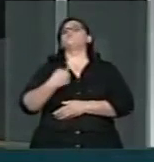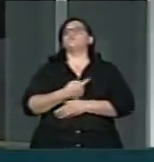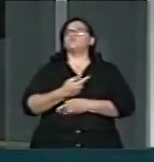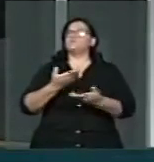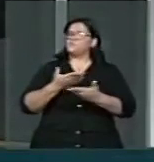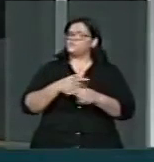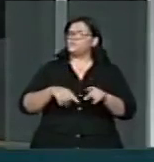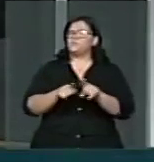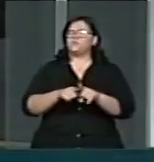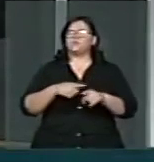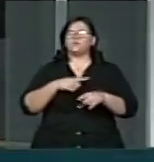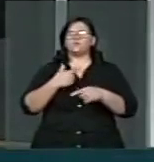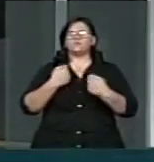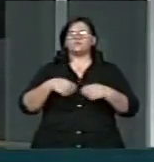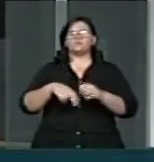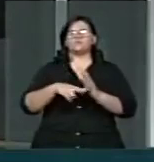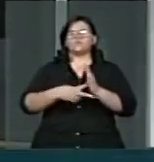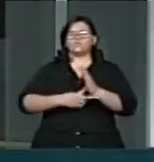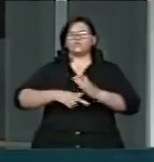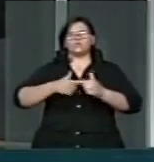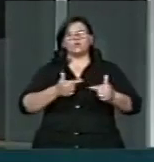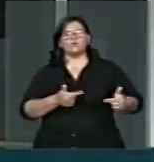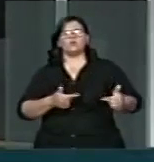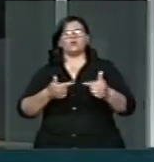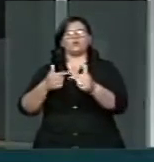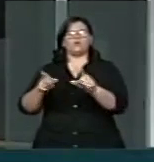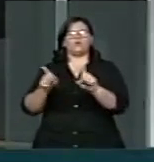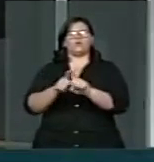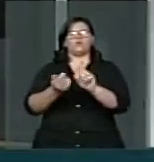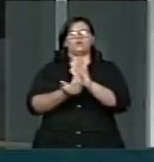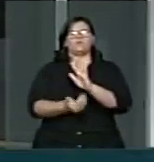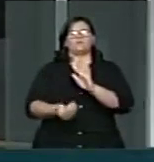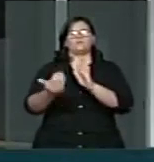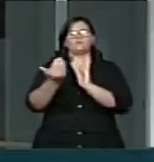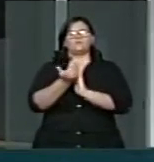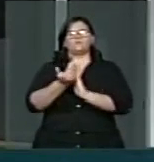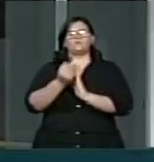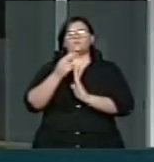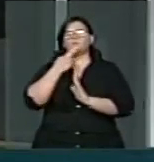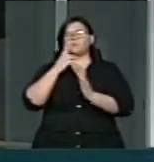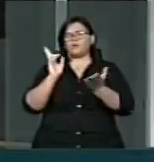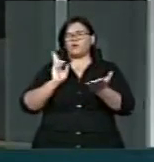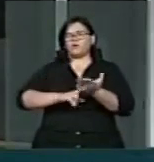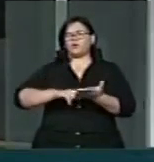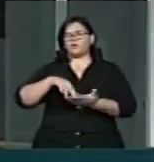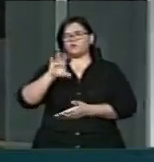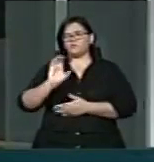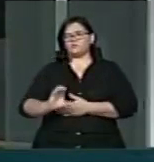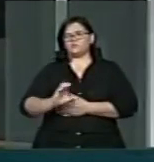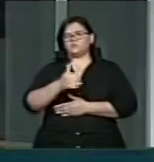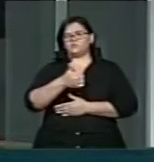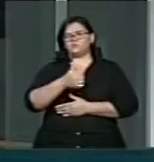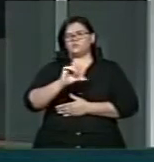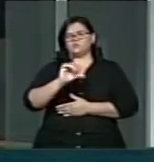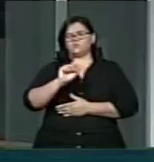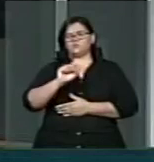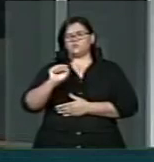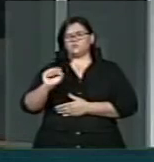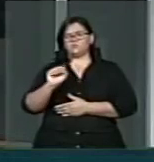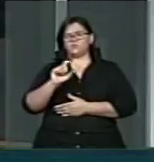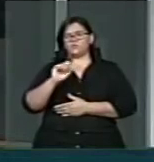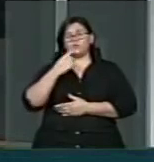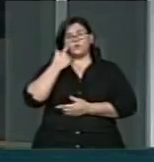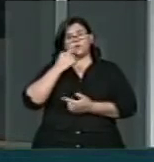memoráveis lutas sindicais e questionáveis avanços previstos na Carta Cidadã de 1988, com